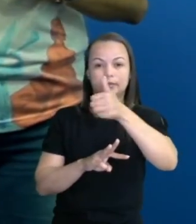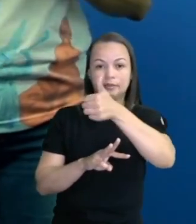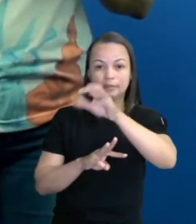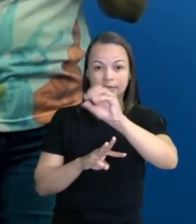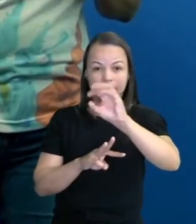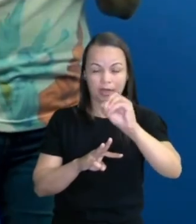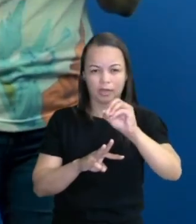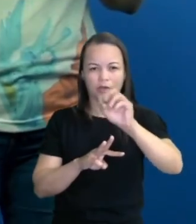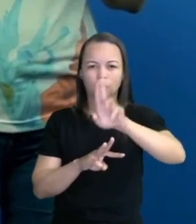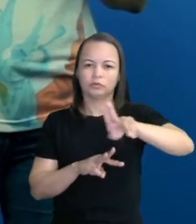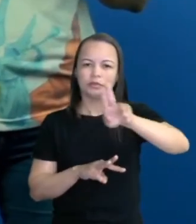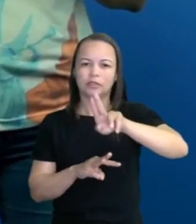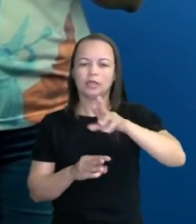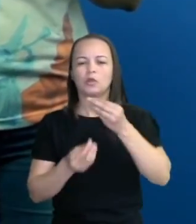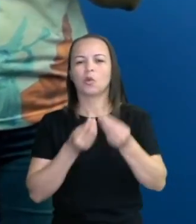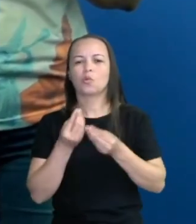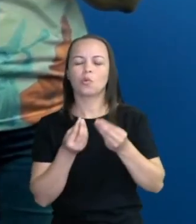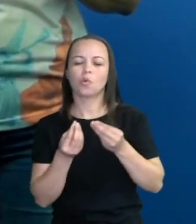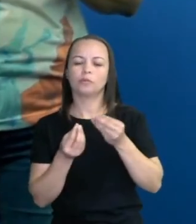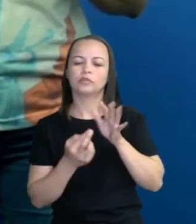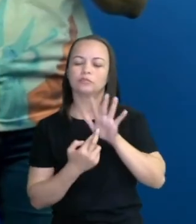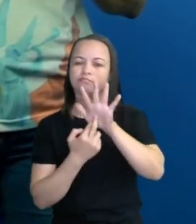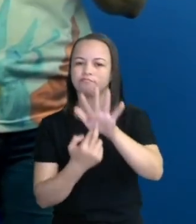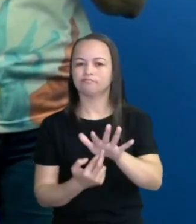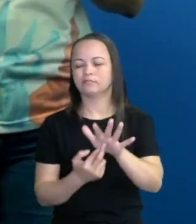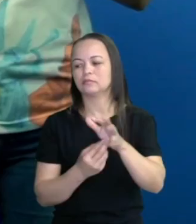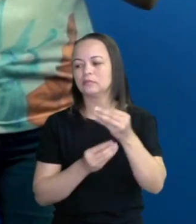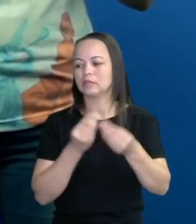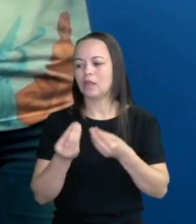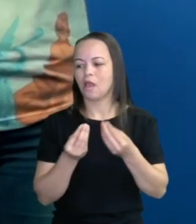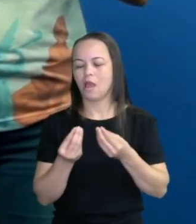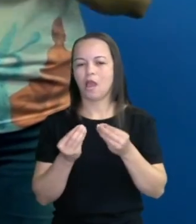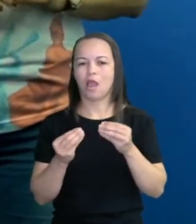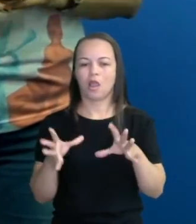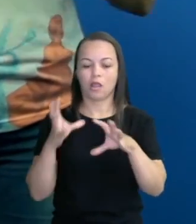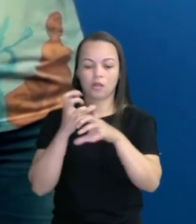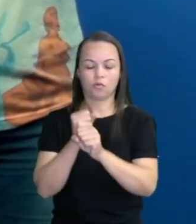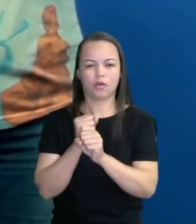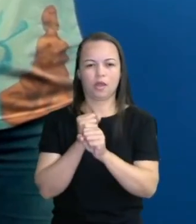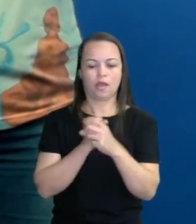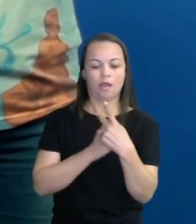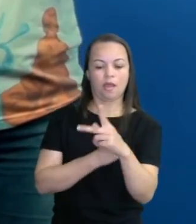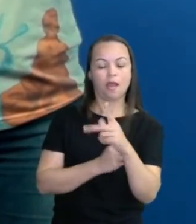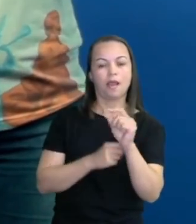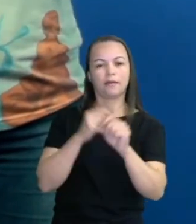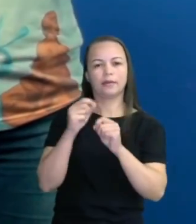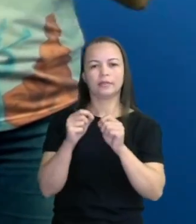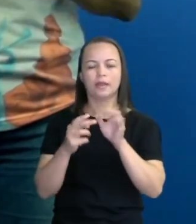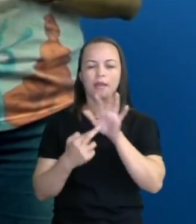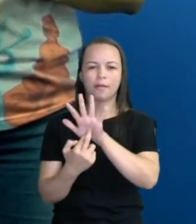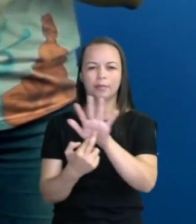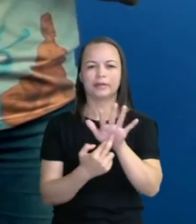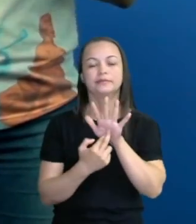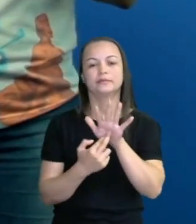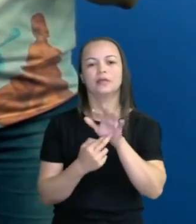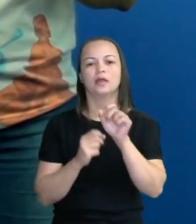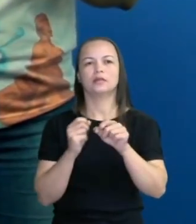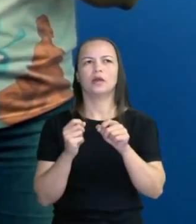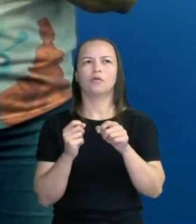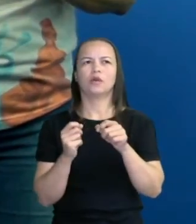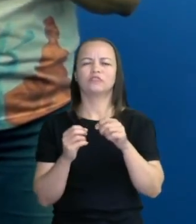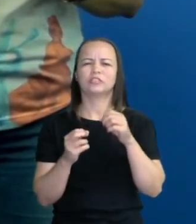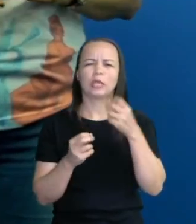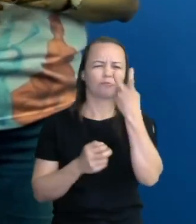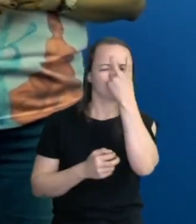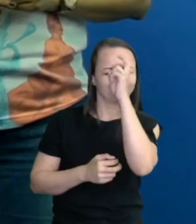representação é como se eu estivesse... Como eu estou na ordem das dezenas, vou calcular aí, né? Fazendo uma representação que aí, às vezes, é o que